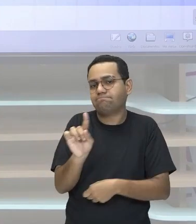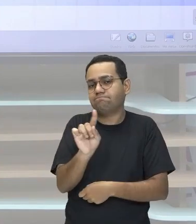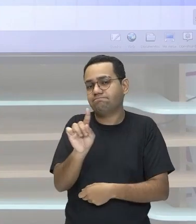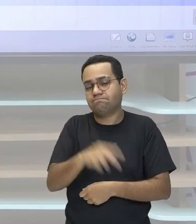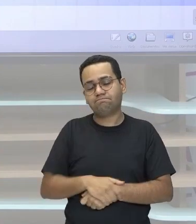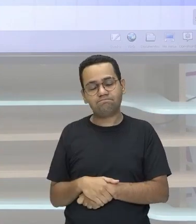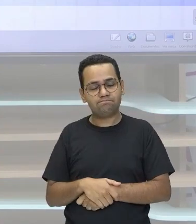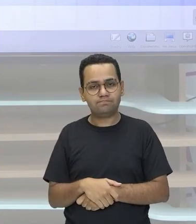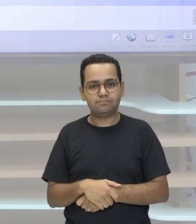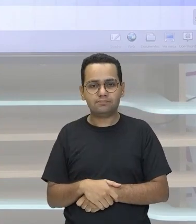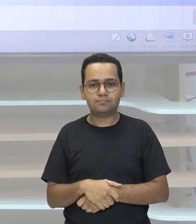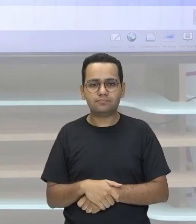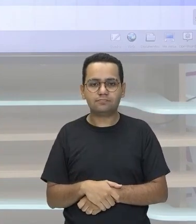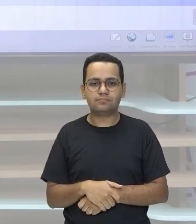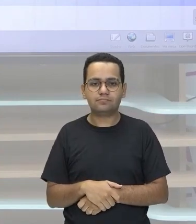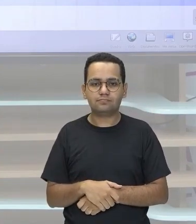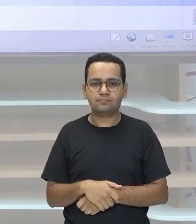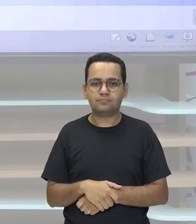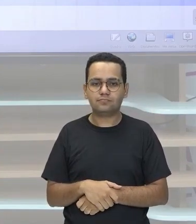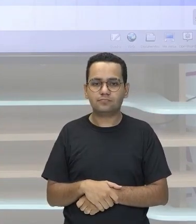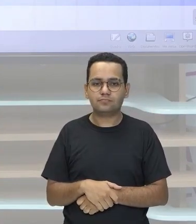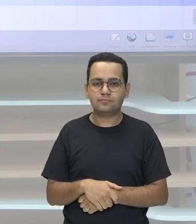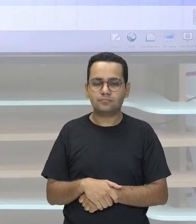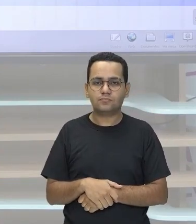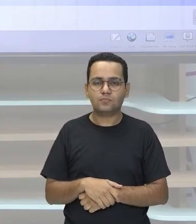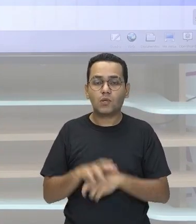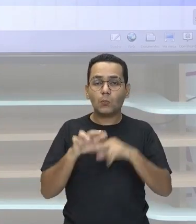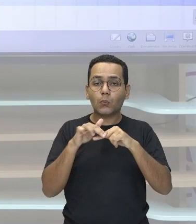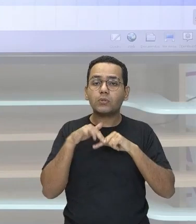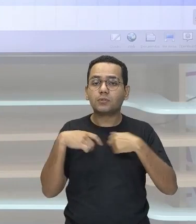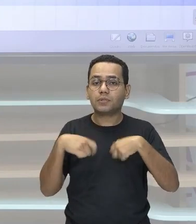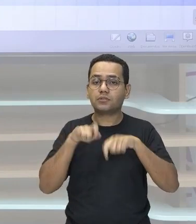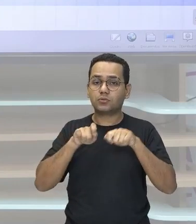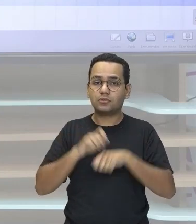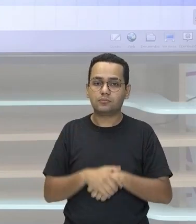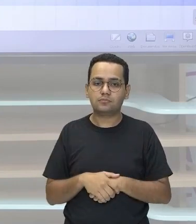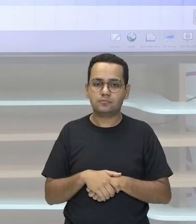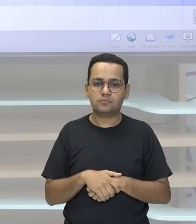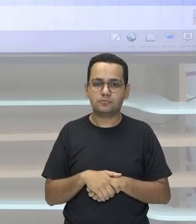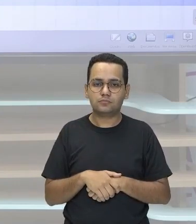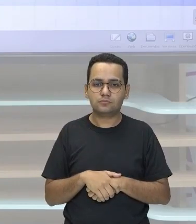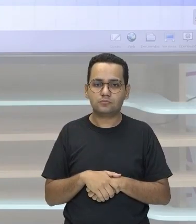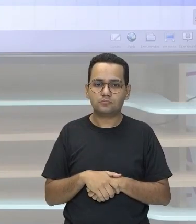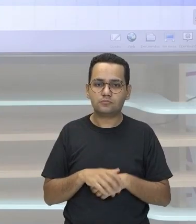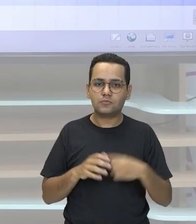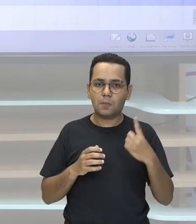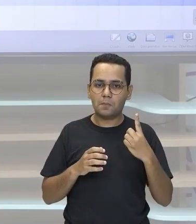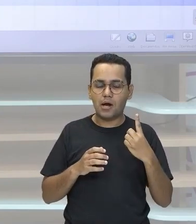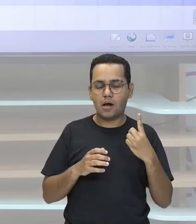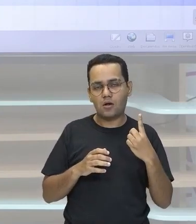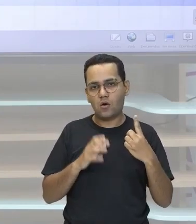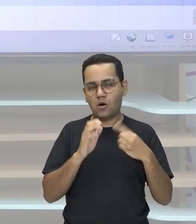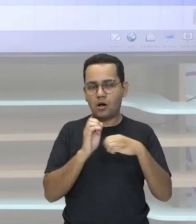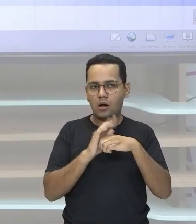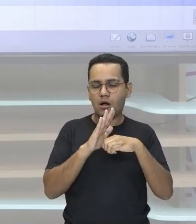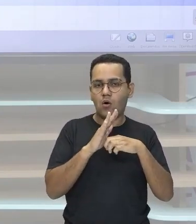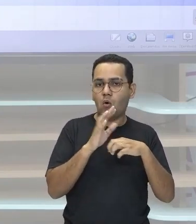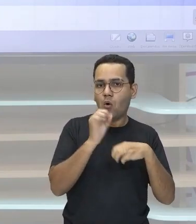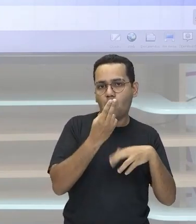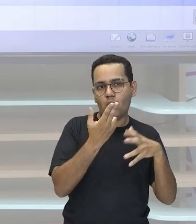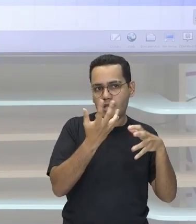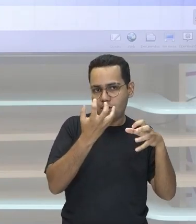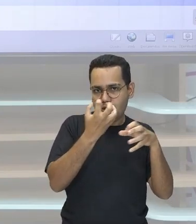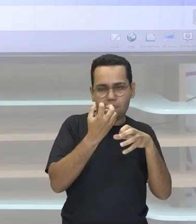Porque o número para estar em notação científica Ele precisa ser maior ou igual que 1 e menor que 10